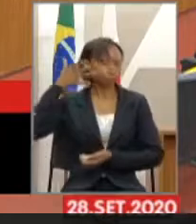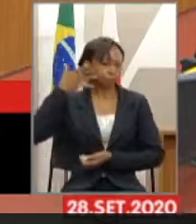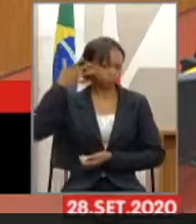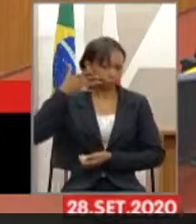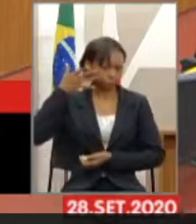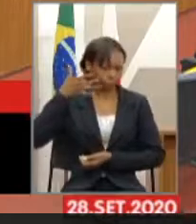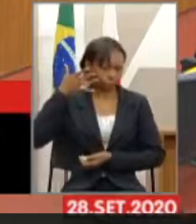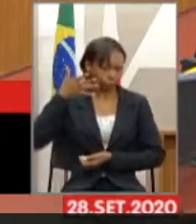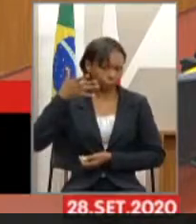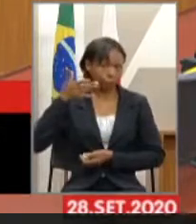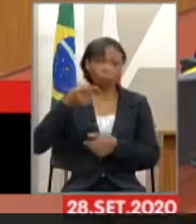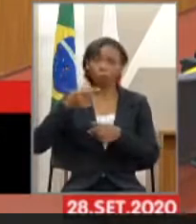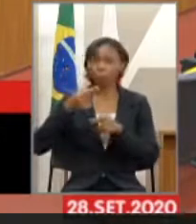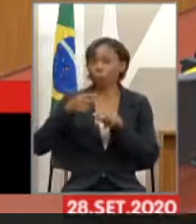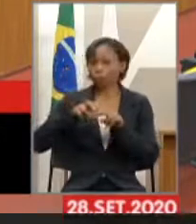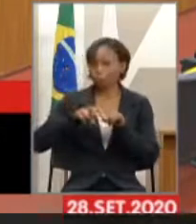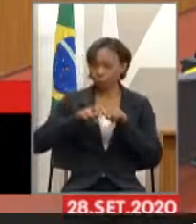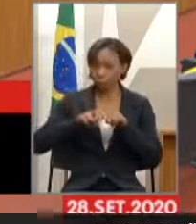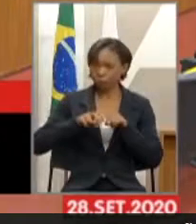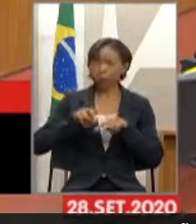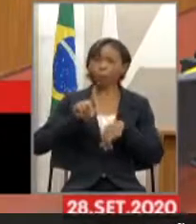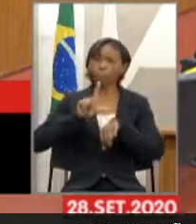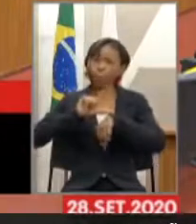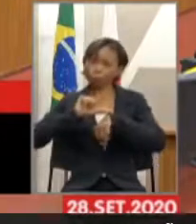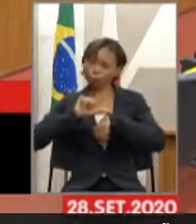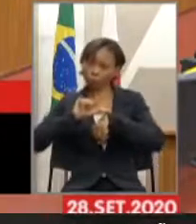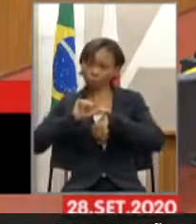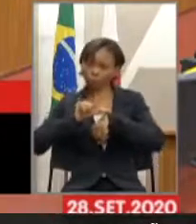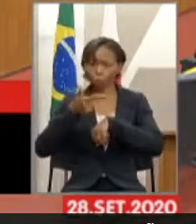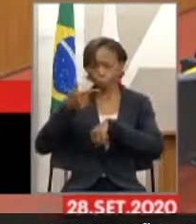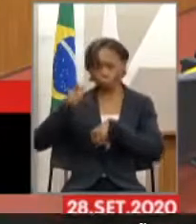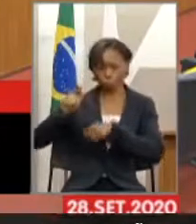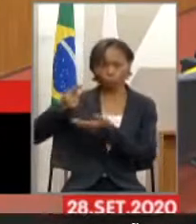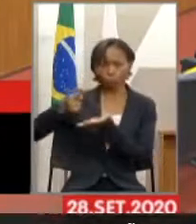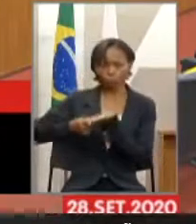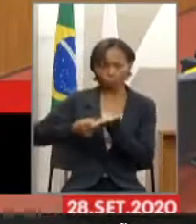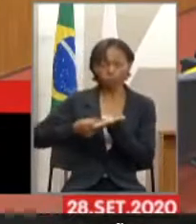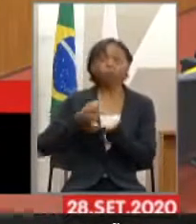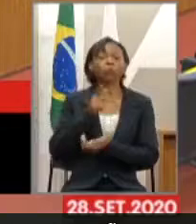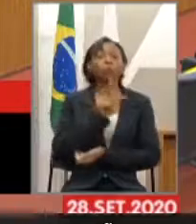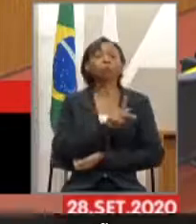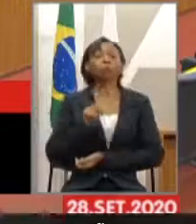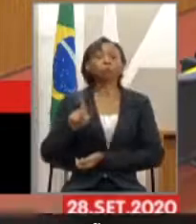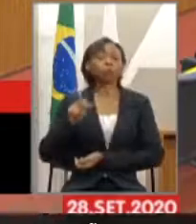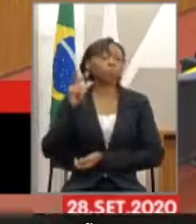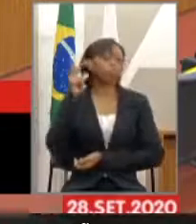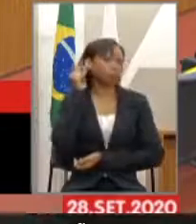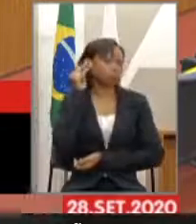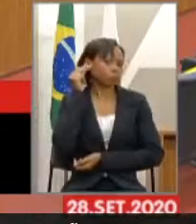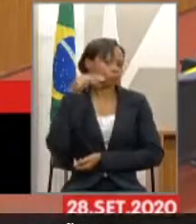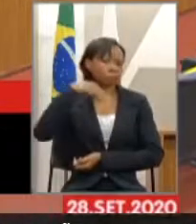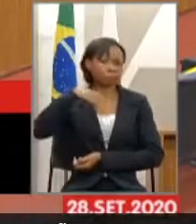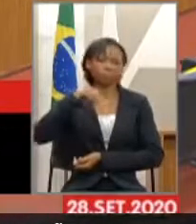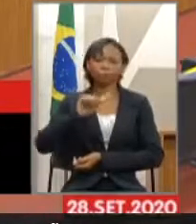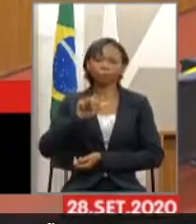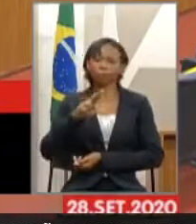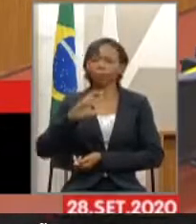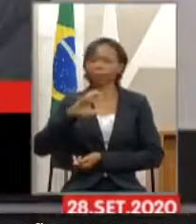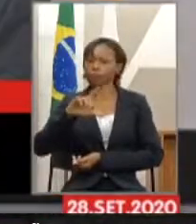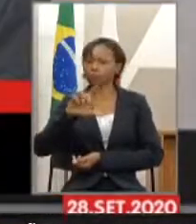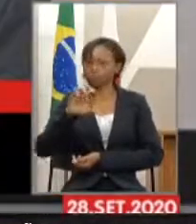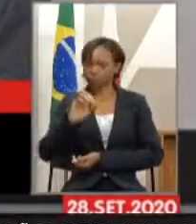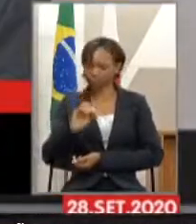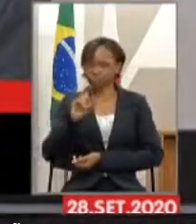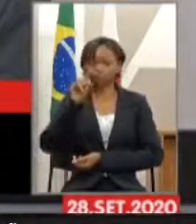porque ele tem um agendamento logo em seguida, o professor Marcelo Medeiros de Brito, que é diretor